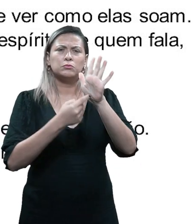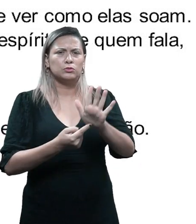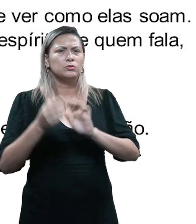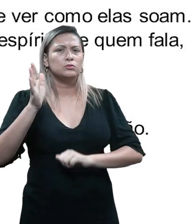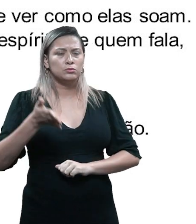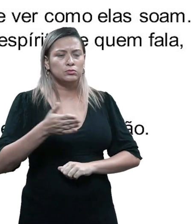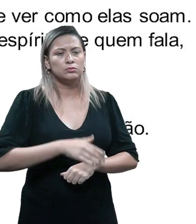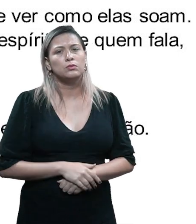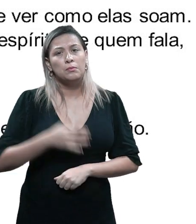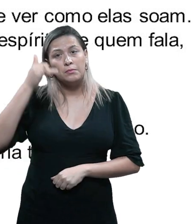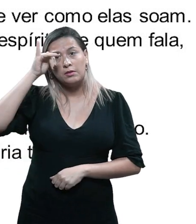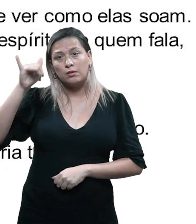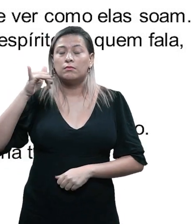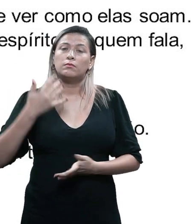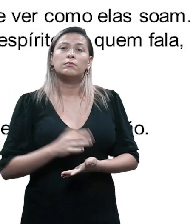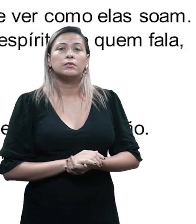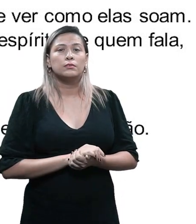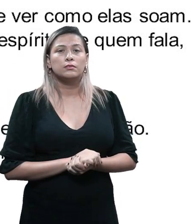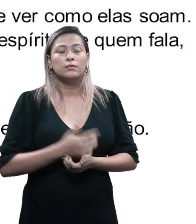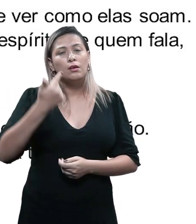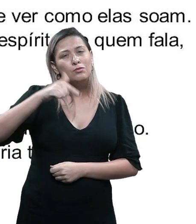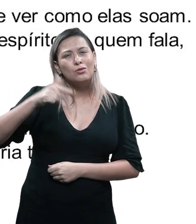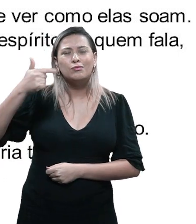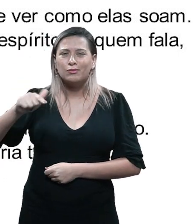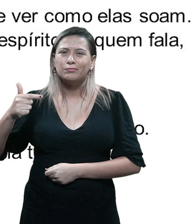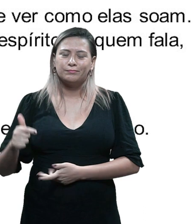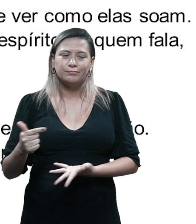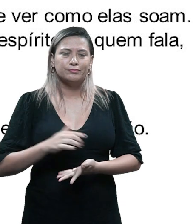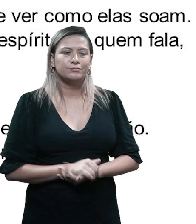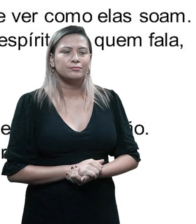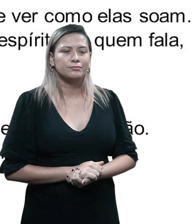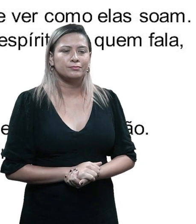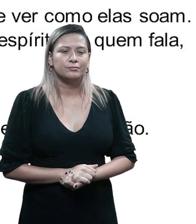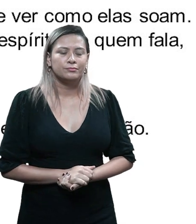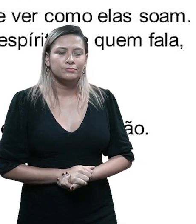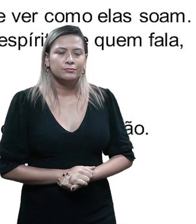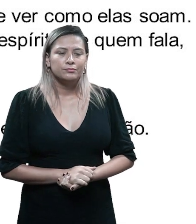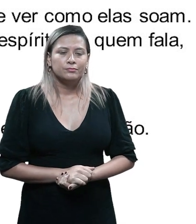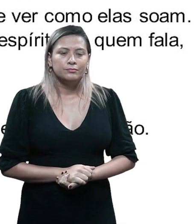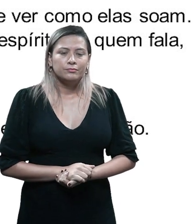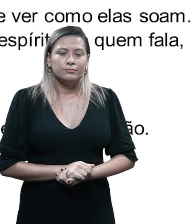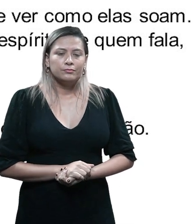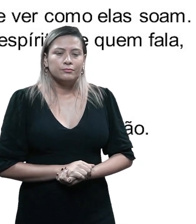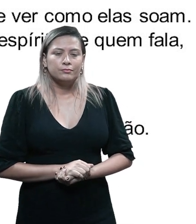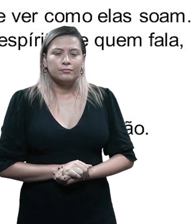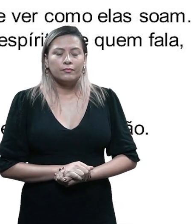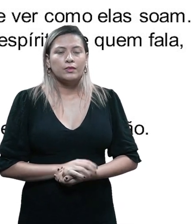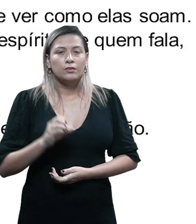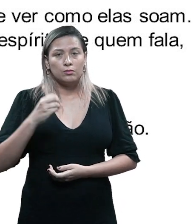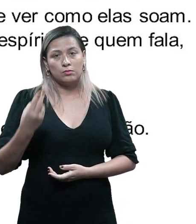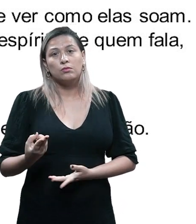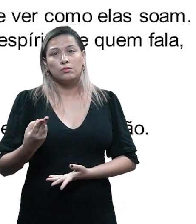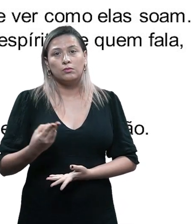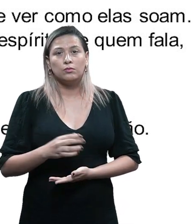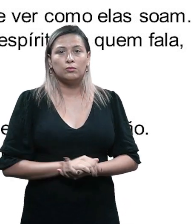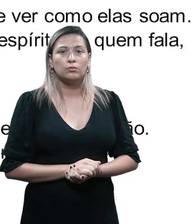câmera já está dizendo para que não seja redundante, fique chato e que comprometa justamente aquela ideia de